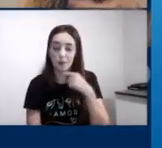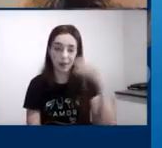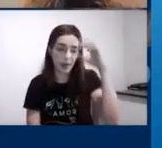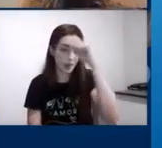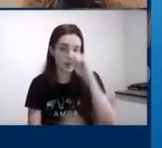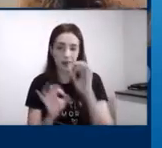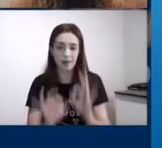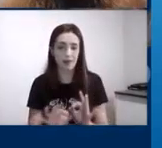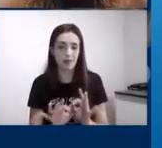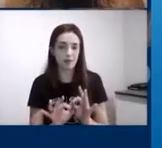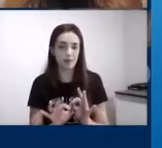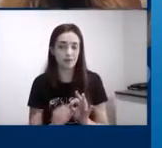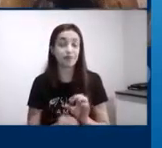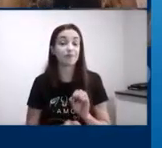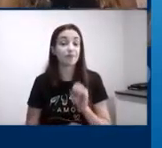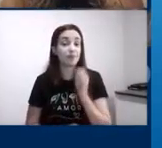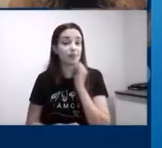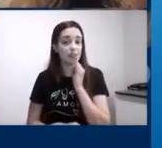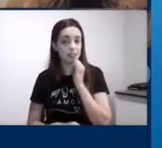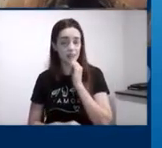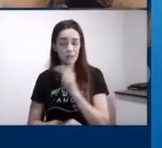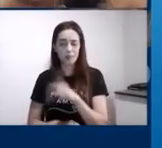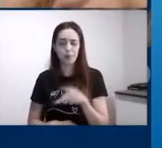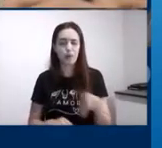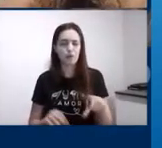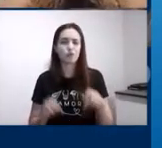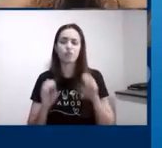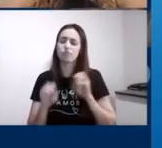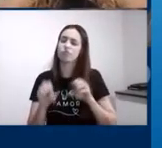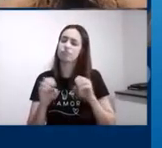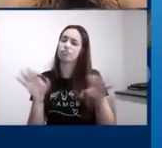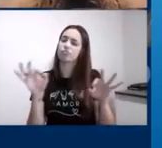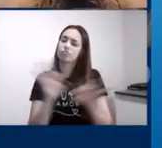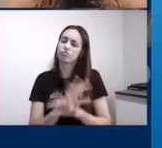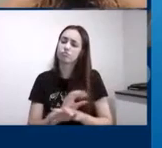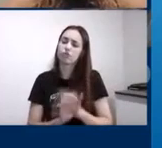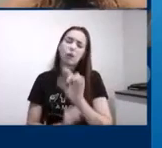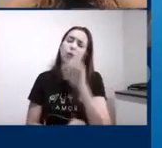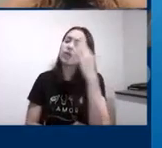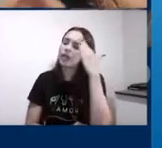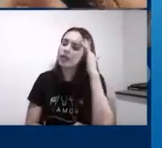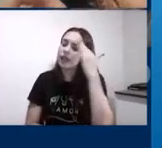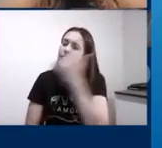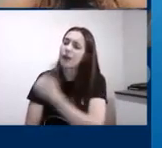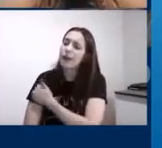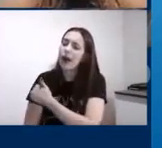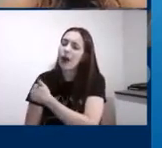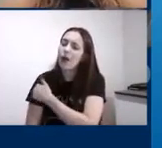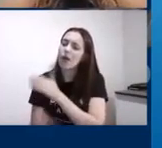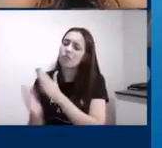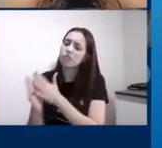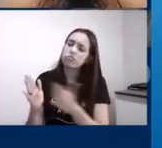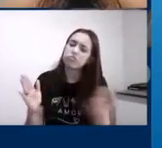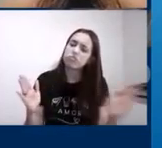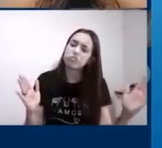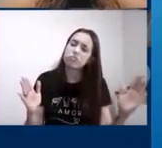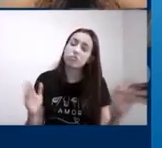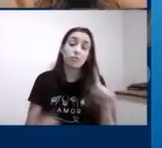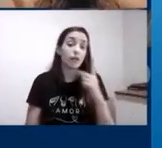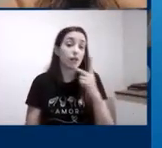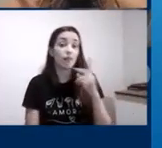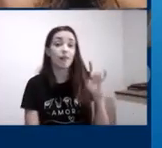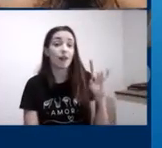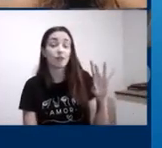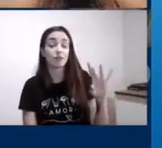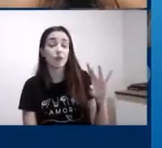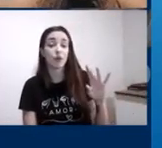quando um professor termina a aula e pergunta para um aluno o que você entendeu da aula que eu dei ele vai te falar dos 15 minutos finais da sua aula